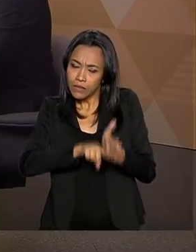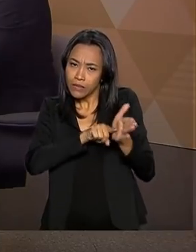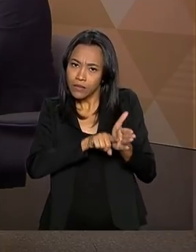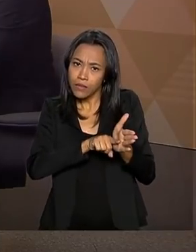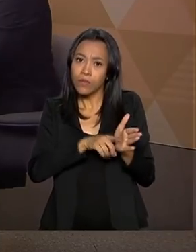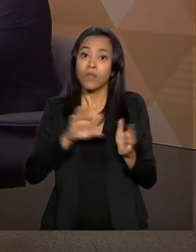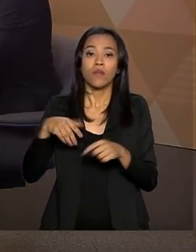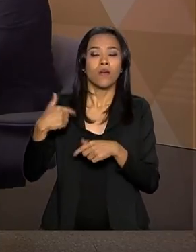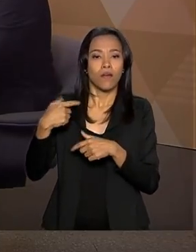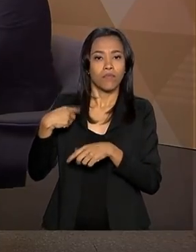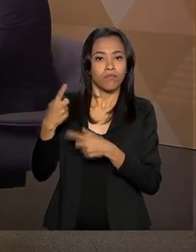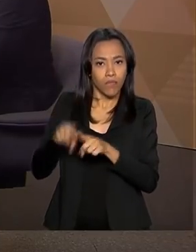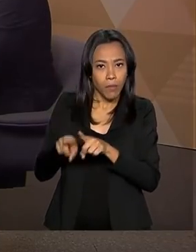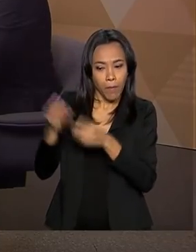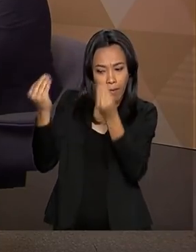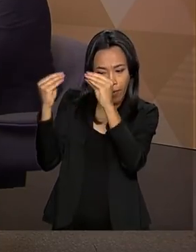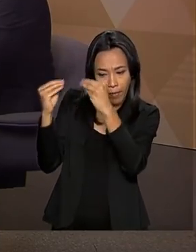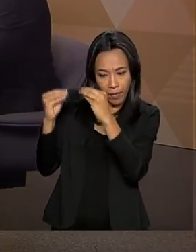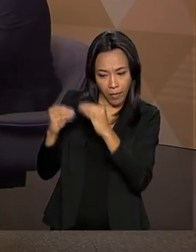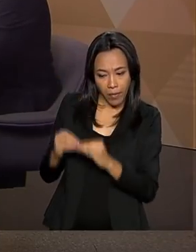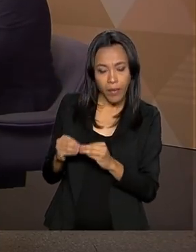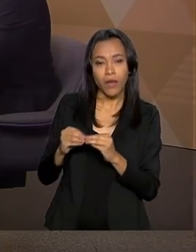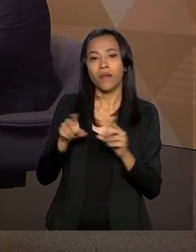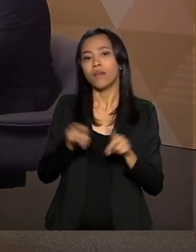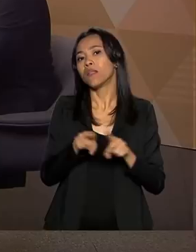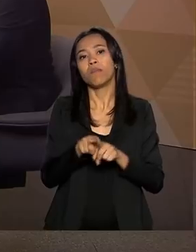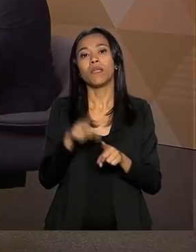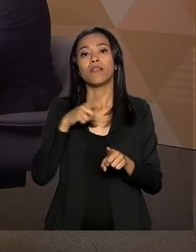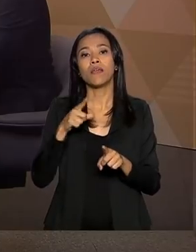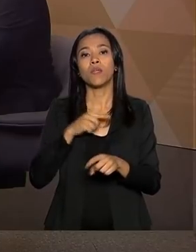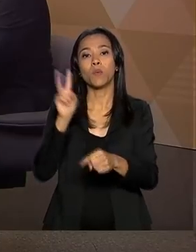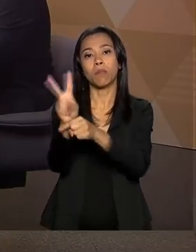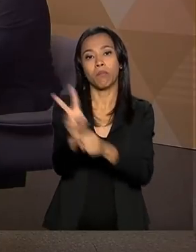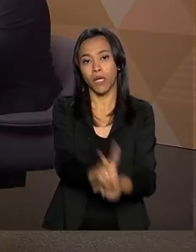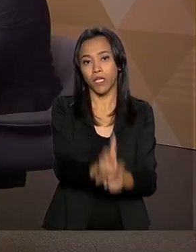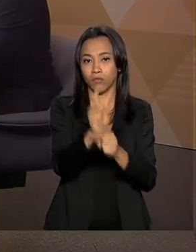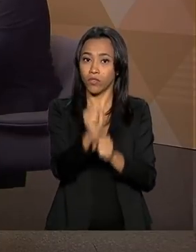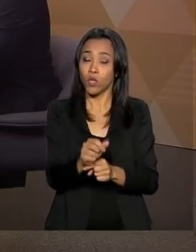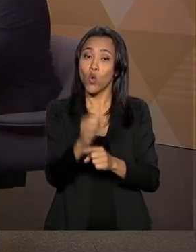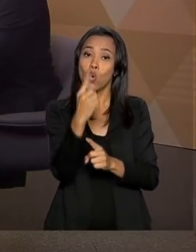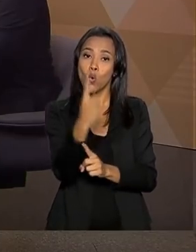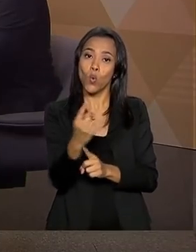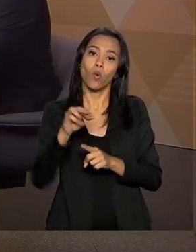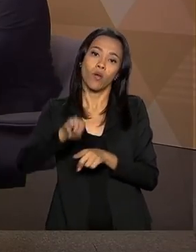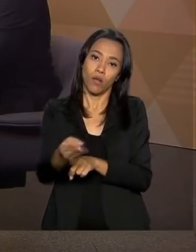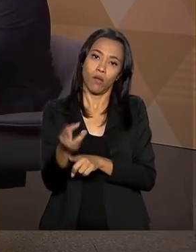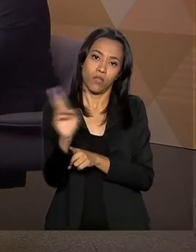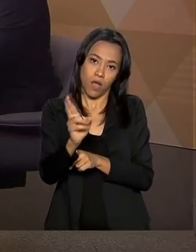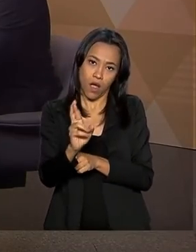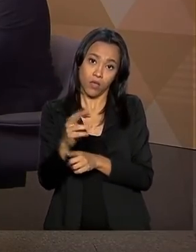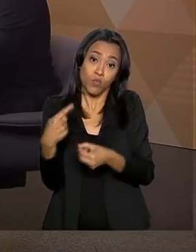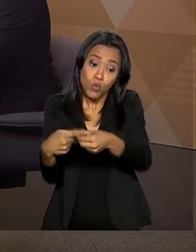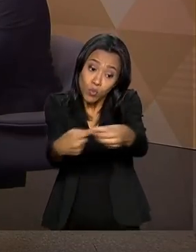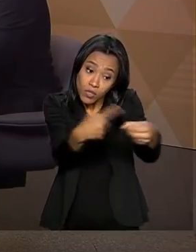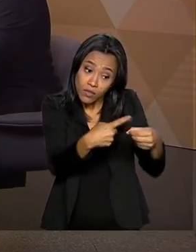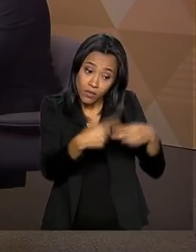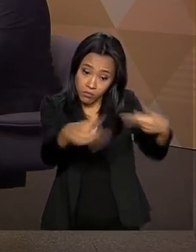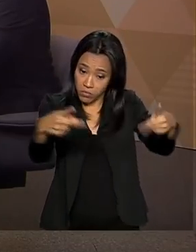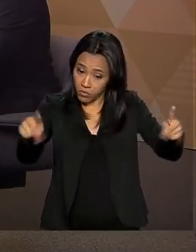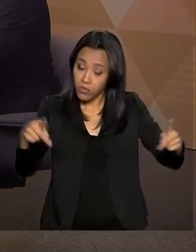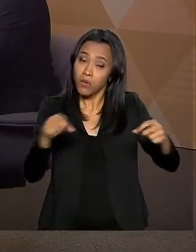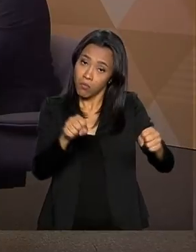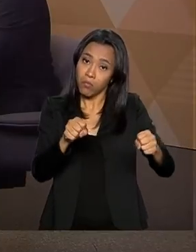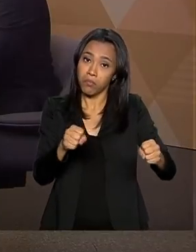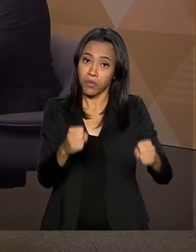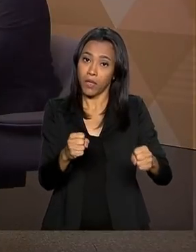nacional de mobilidade e disponibilizando uma linha de financiamento de um bilhão de reais para municípios poderem acessar